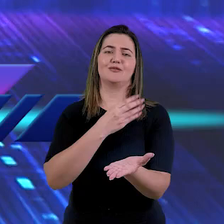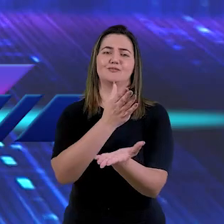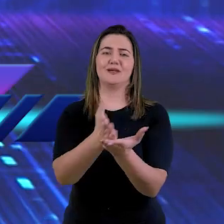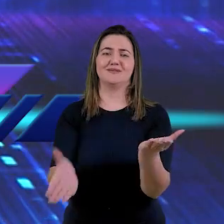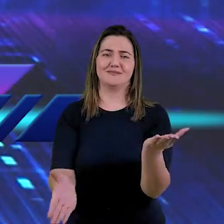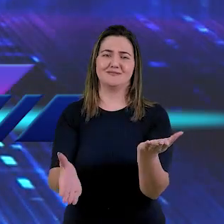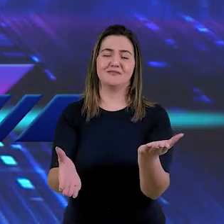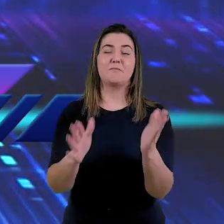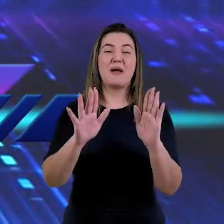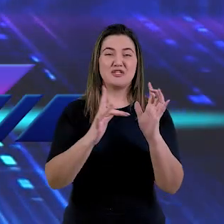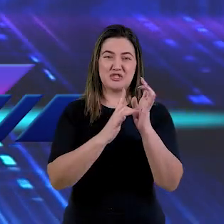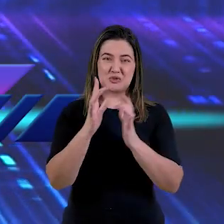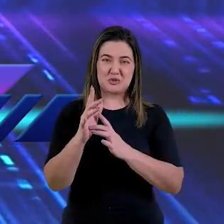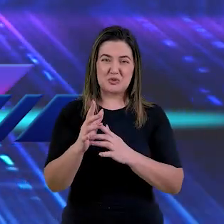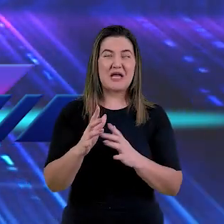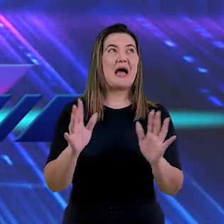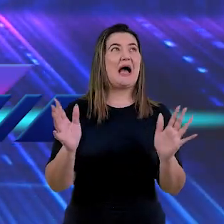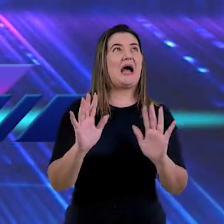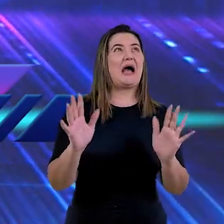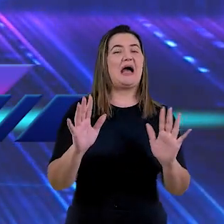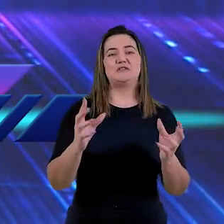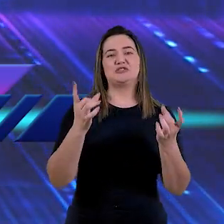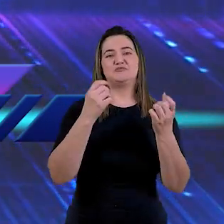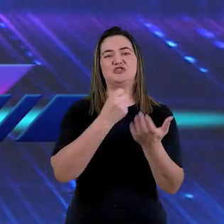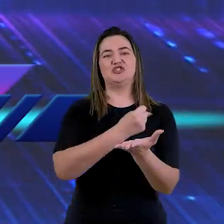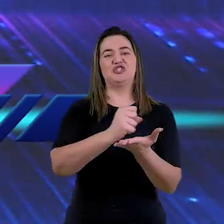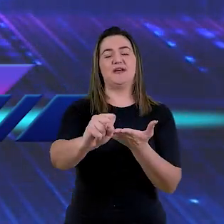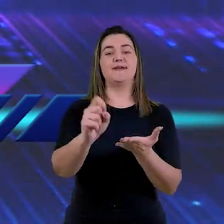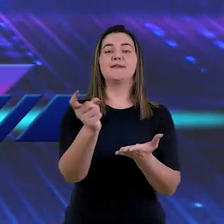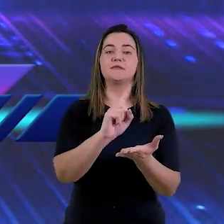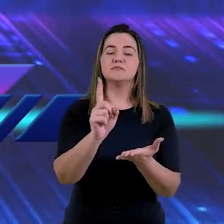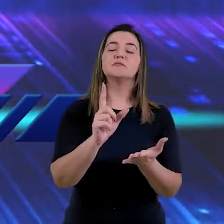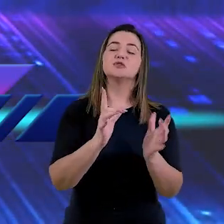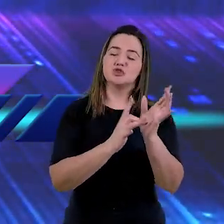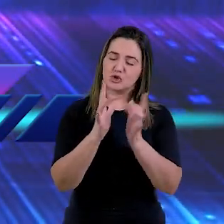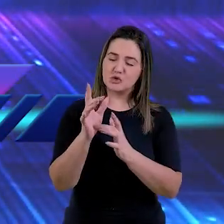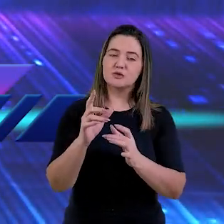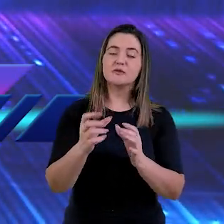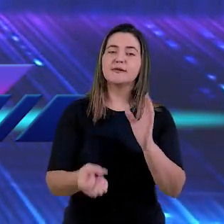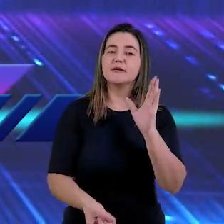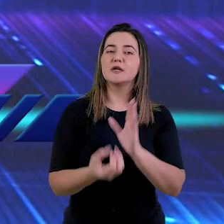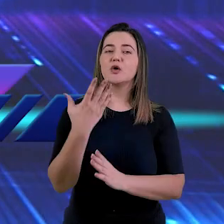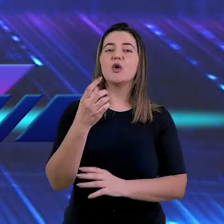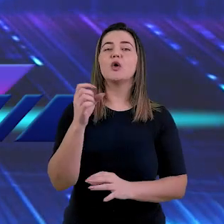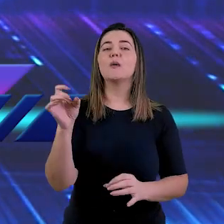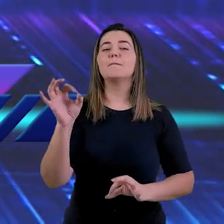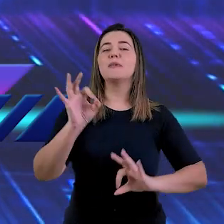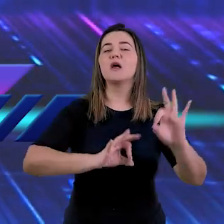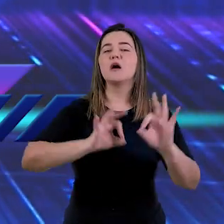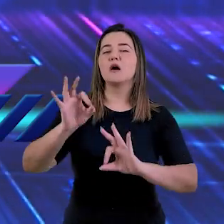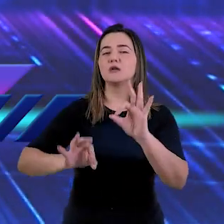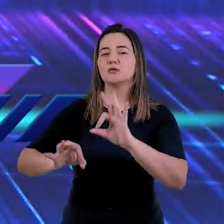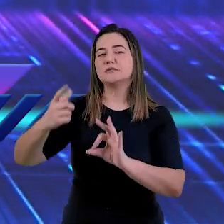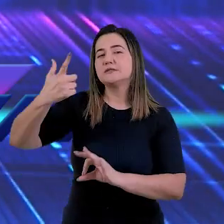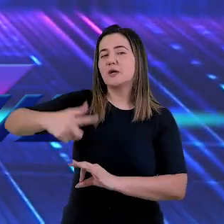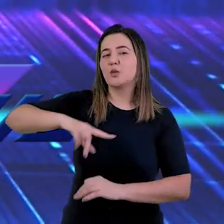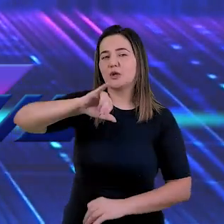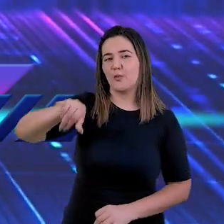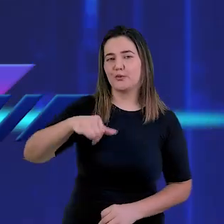perdesse completamente. Porque Ele é um Deus que sempre nos dá uma segunda chance.